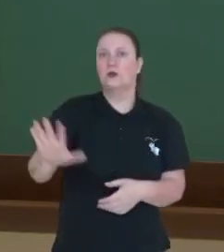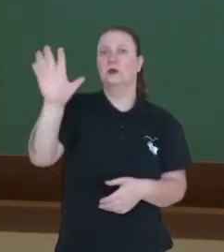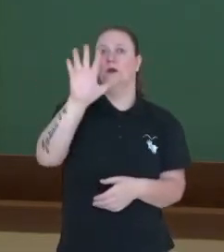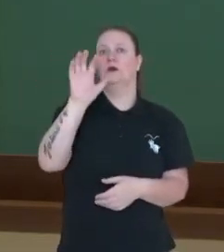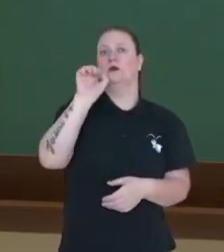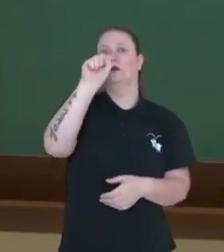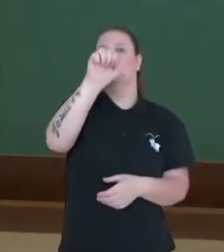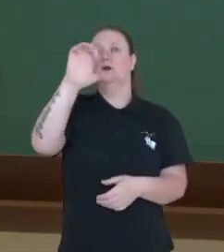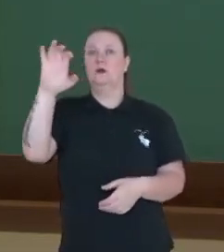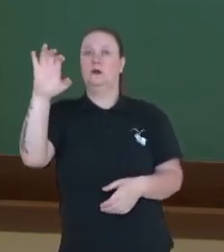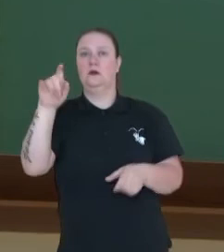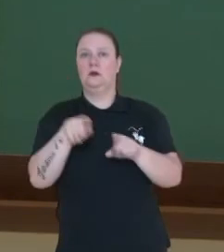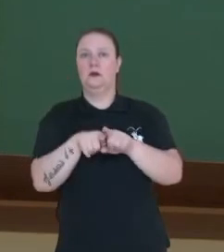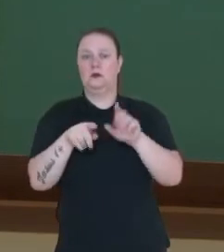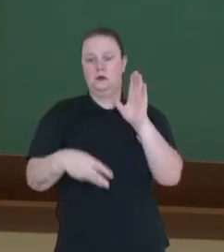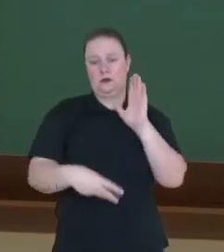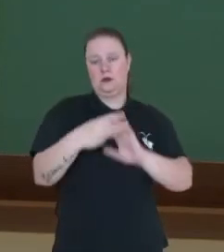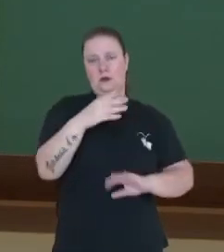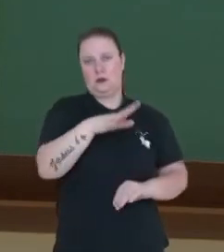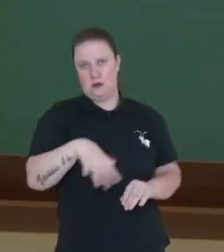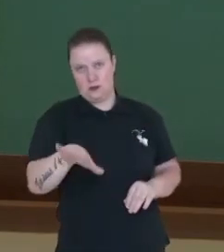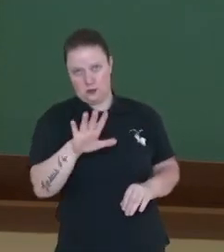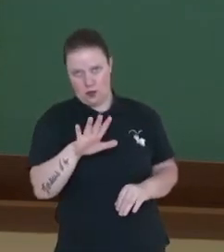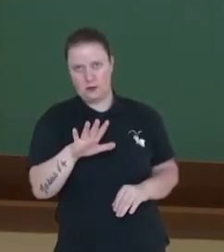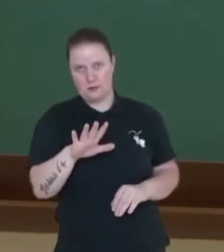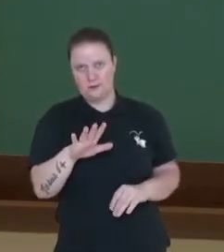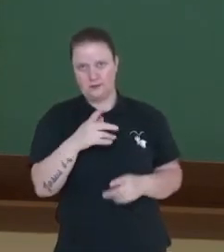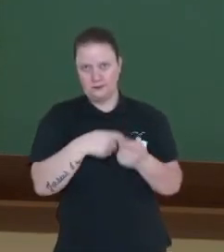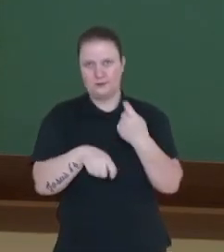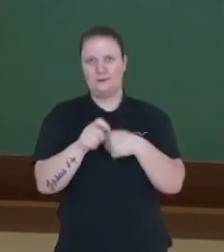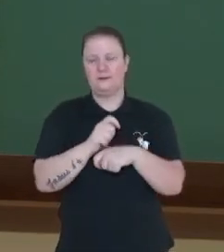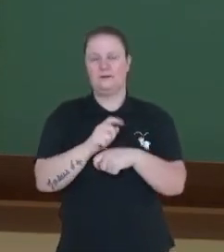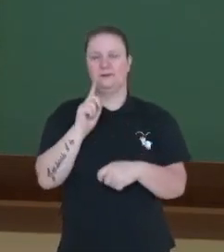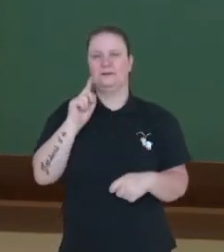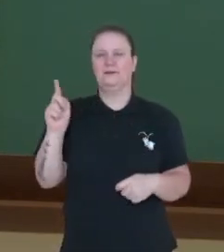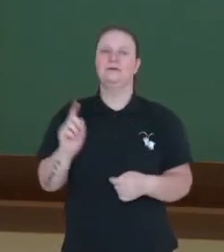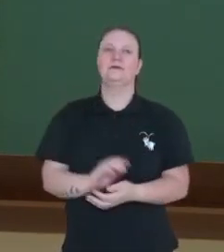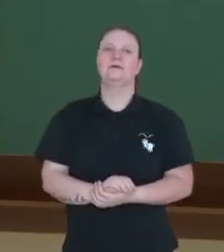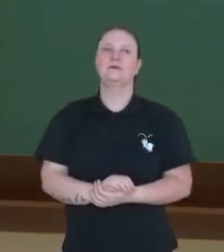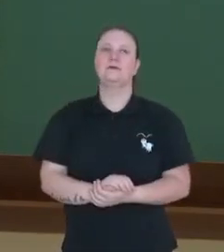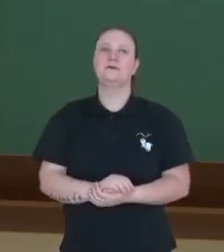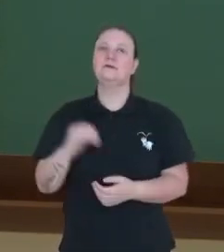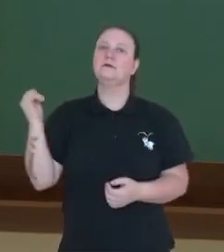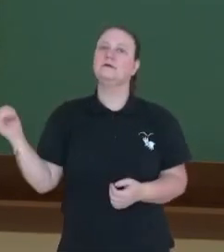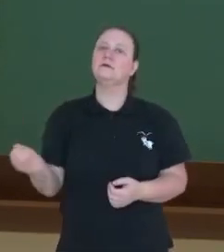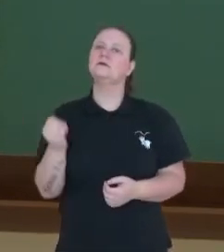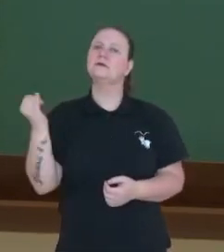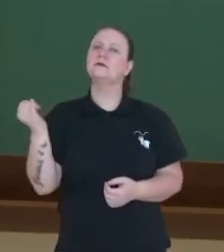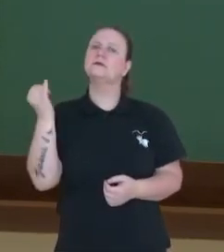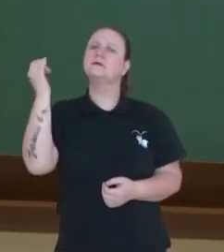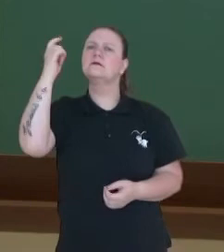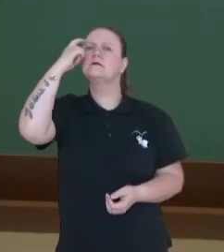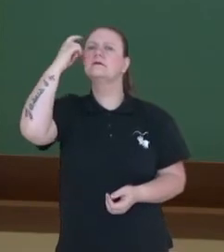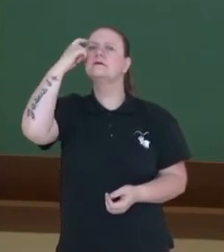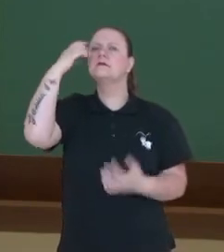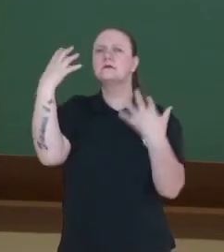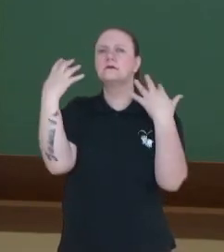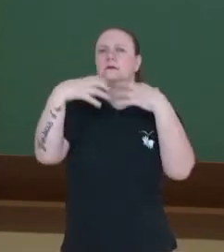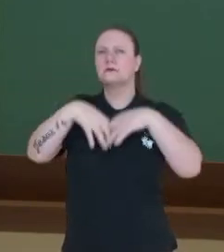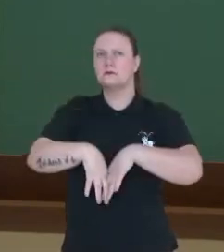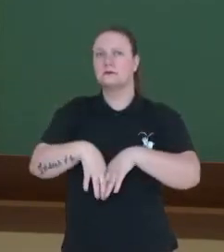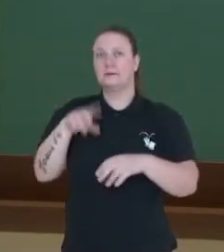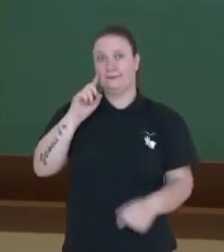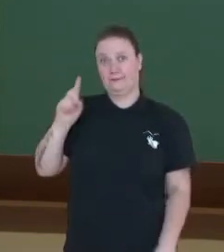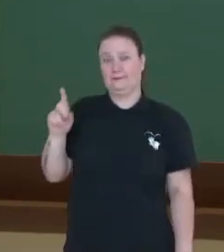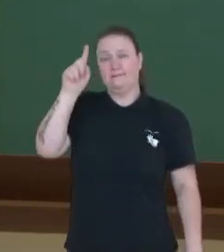dela vem do setor terciário das atividades econômicas desenvolvidas ali. É importantíssimo a gente pensar, e aí o gráfico vai trazer